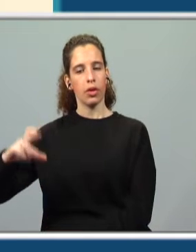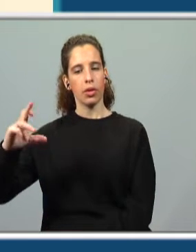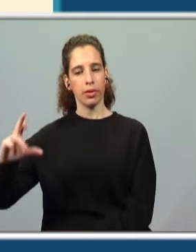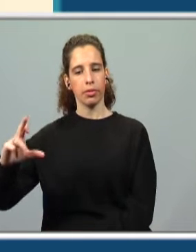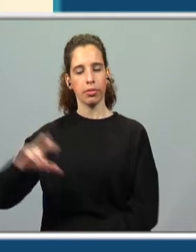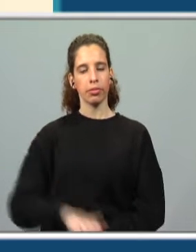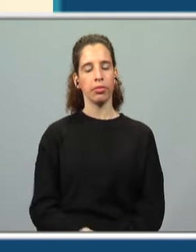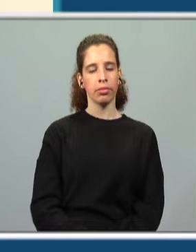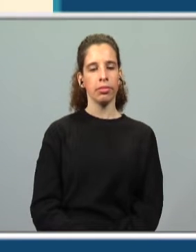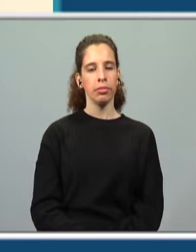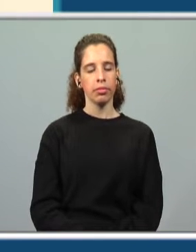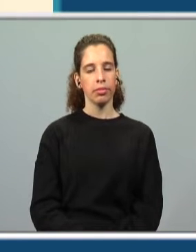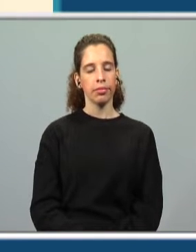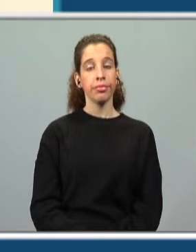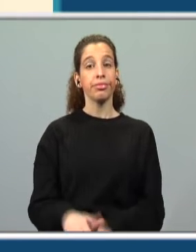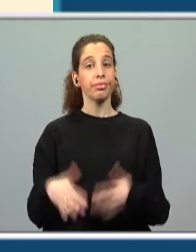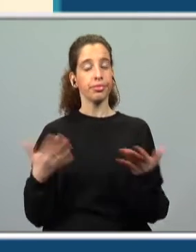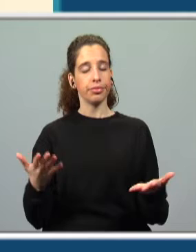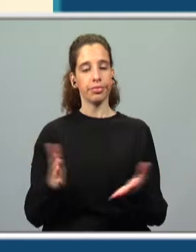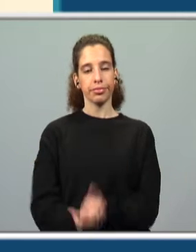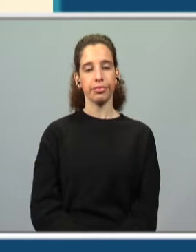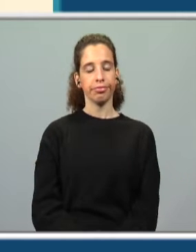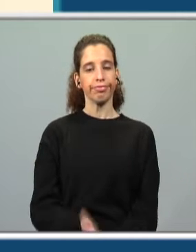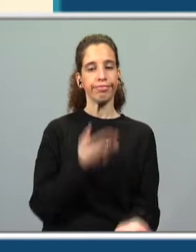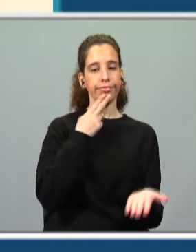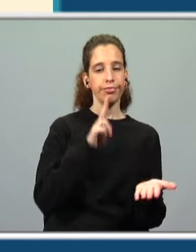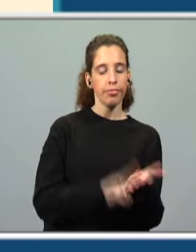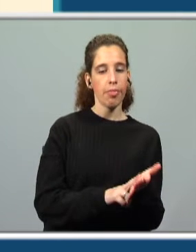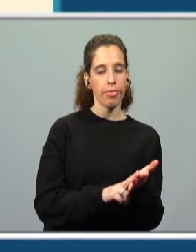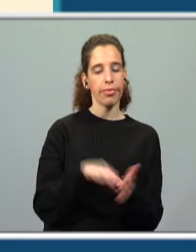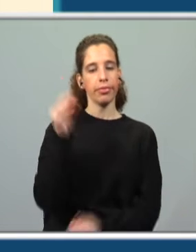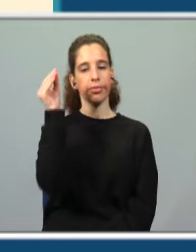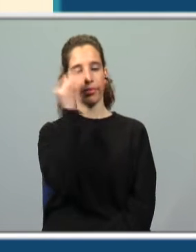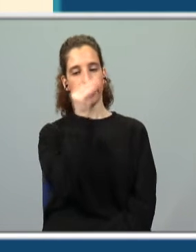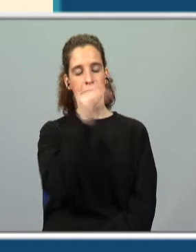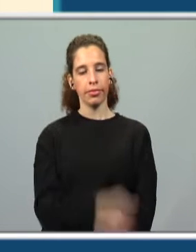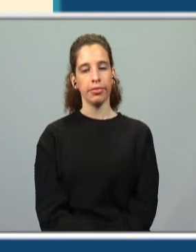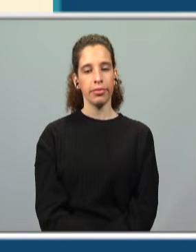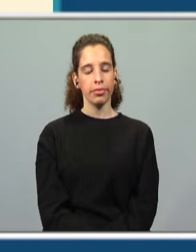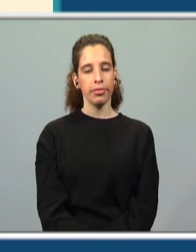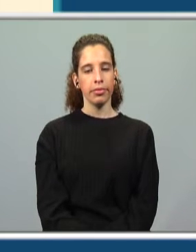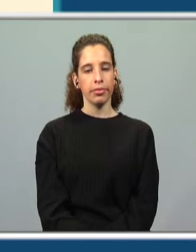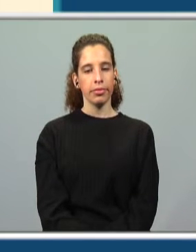R. E então? Verdadeiro ou falso?